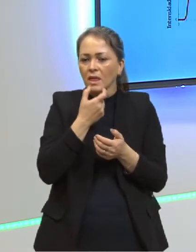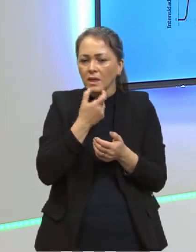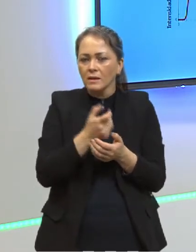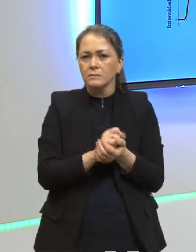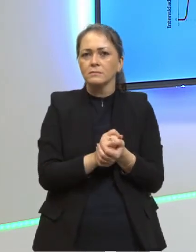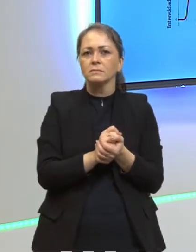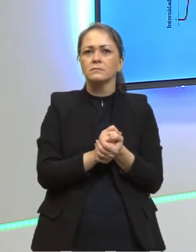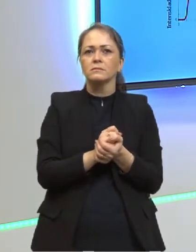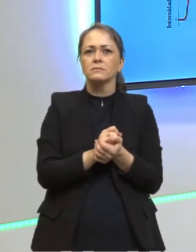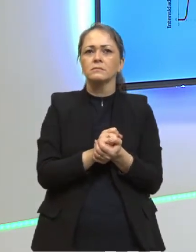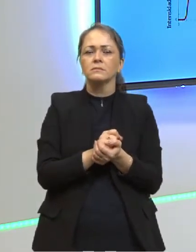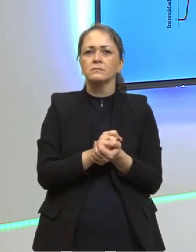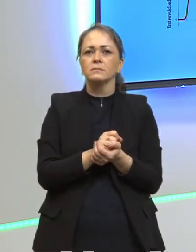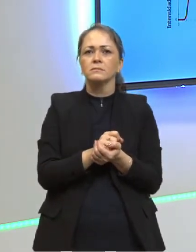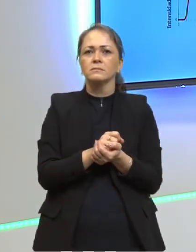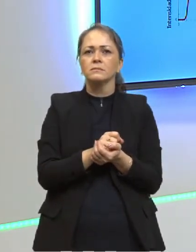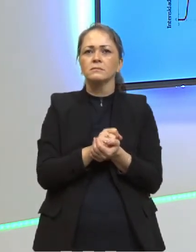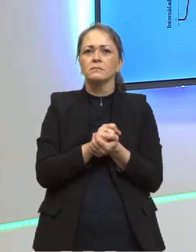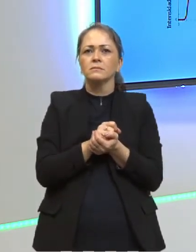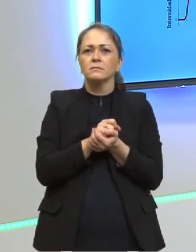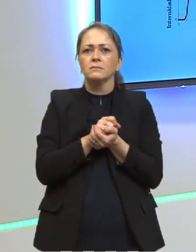já chega lá. Então,